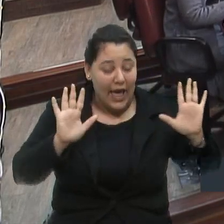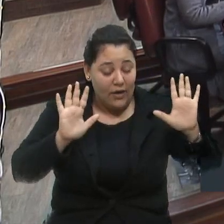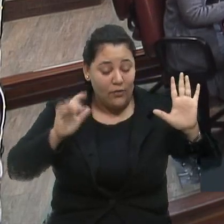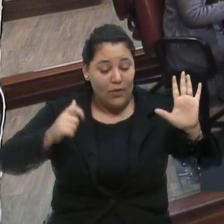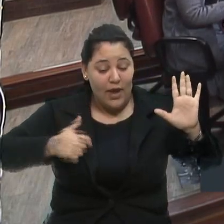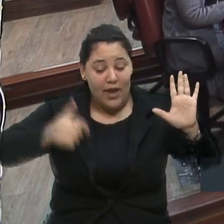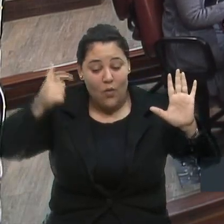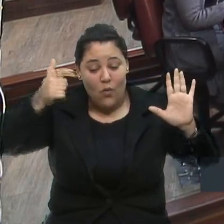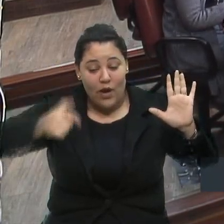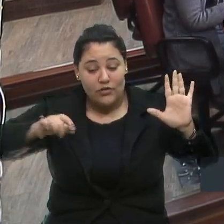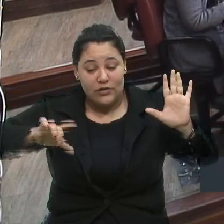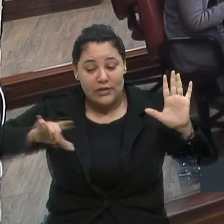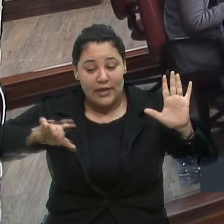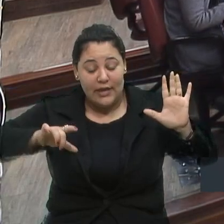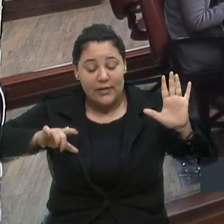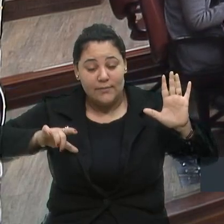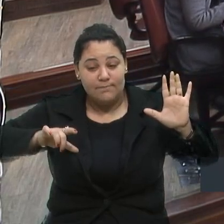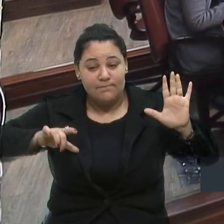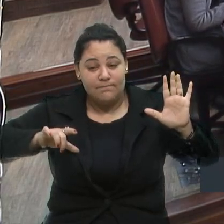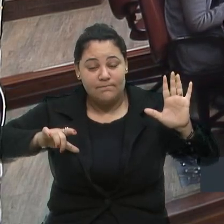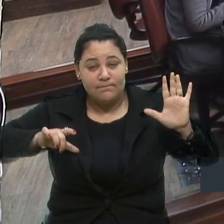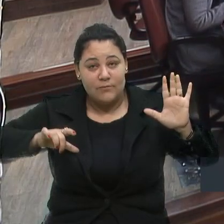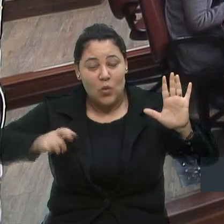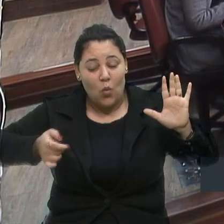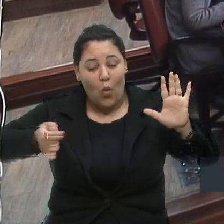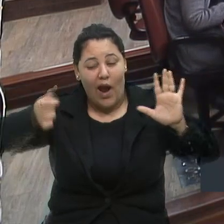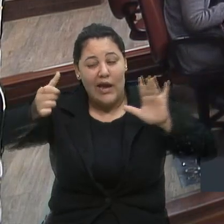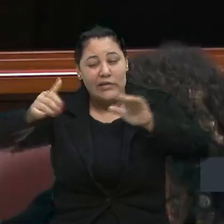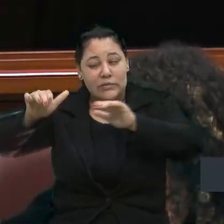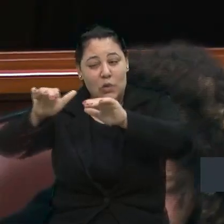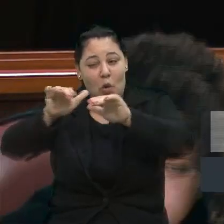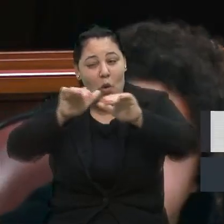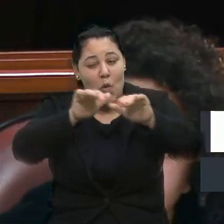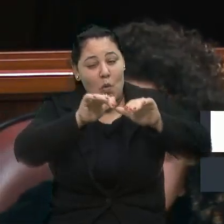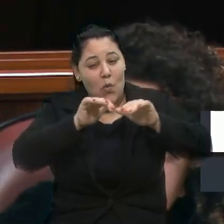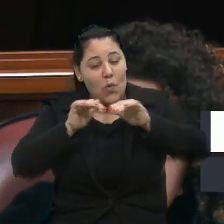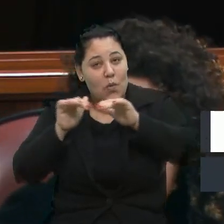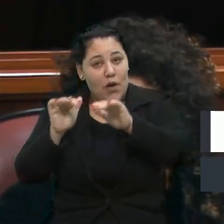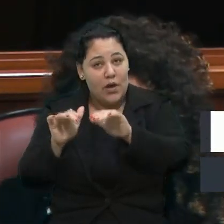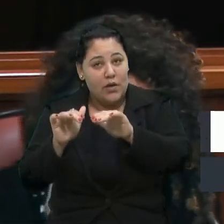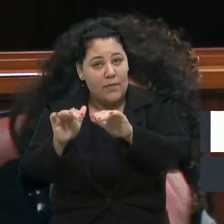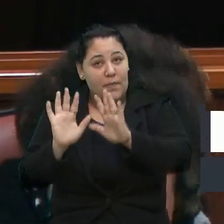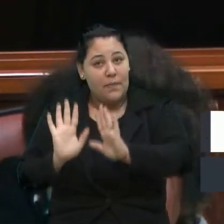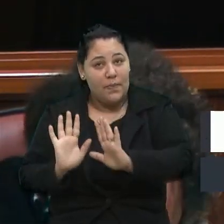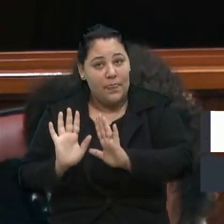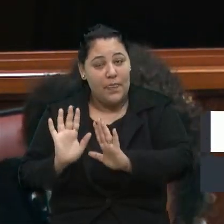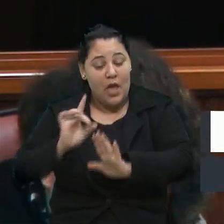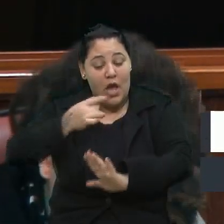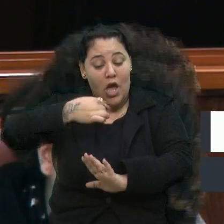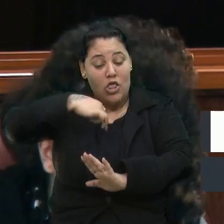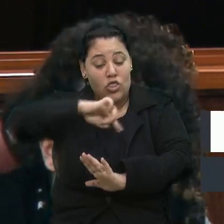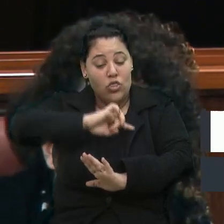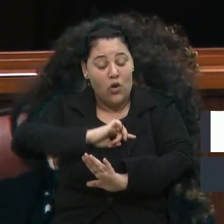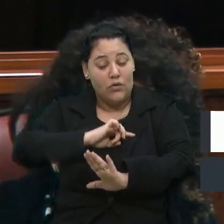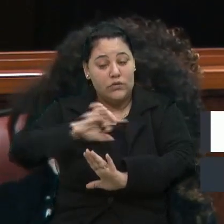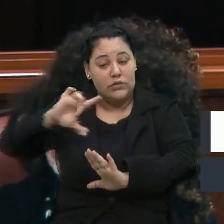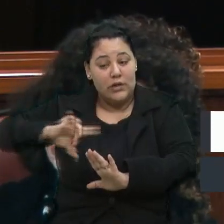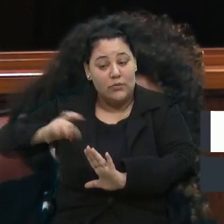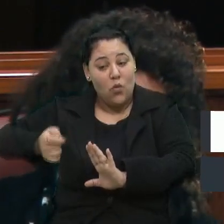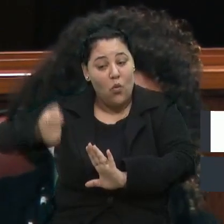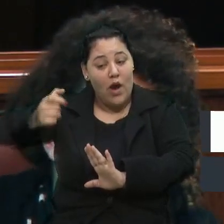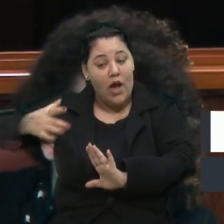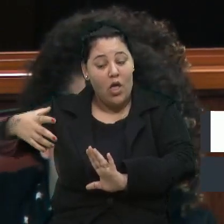aqui, de que somos todos contrários ao terrorismo, e ainda bem,